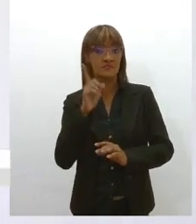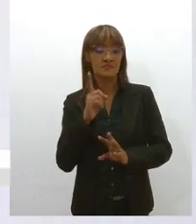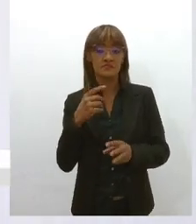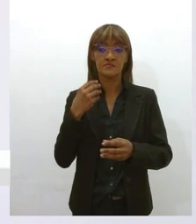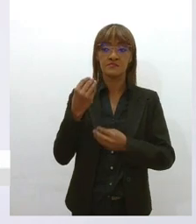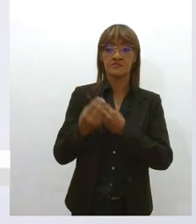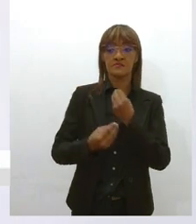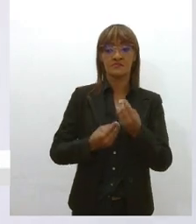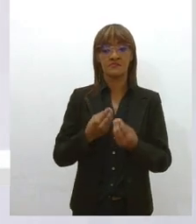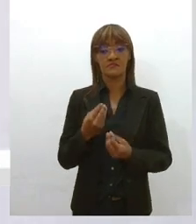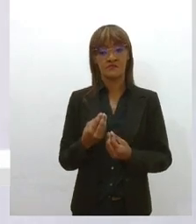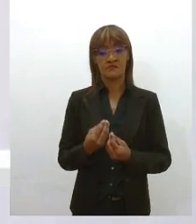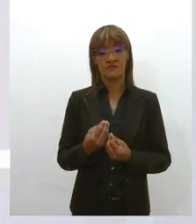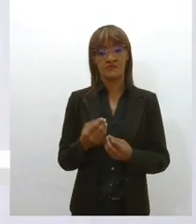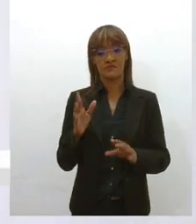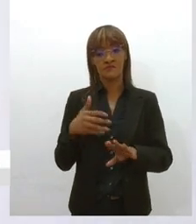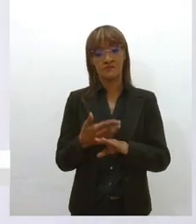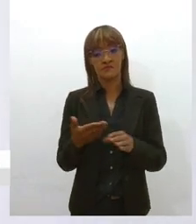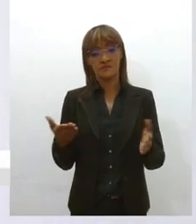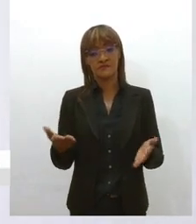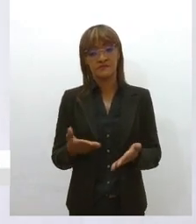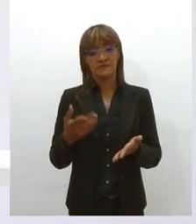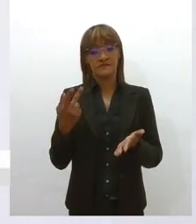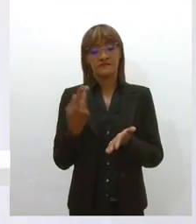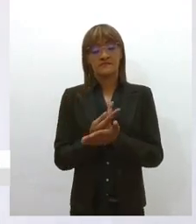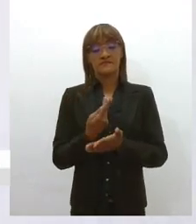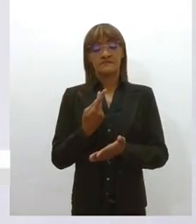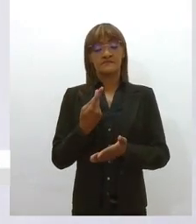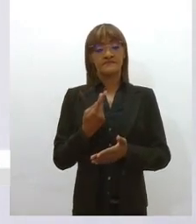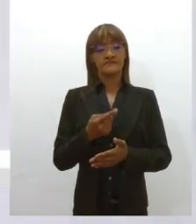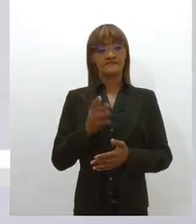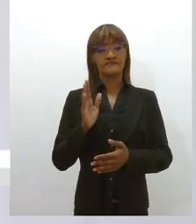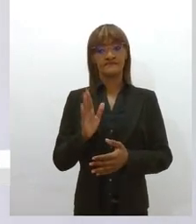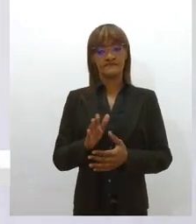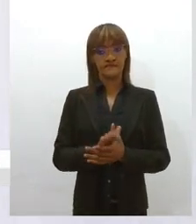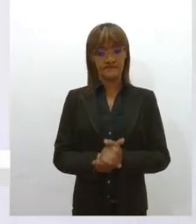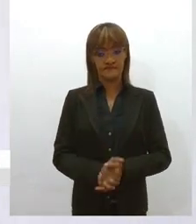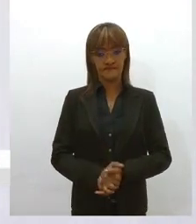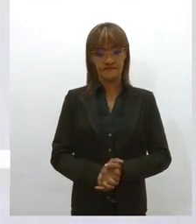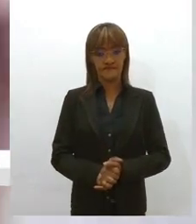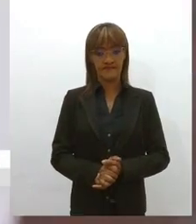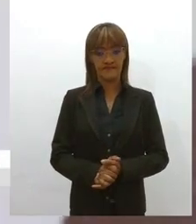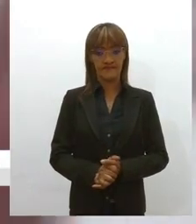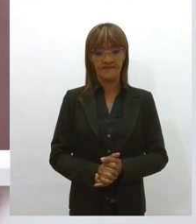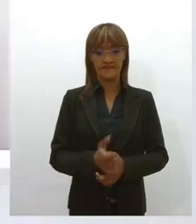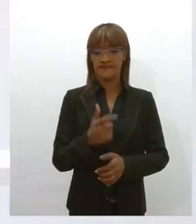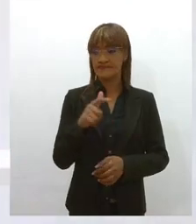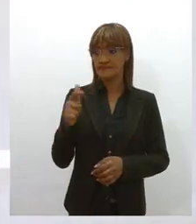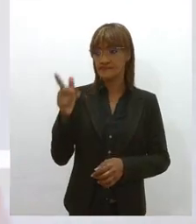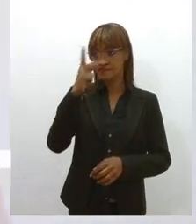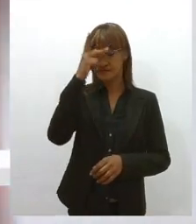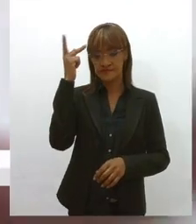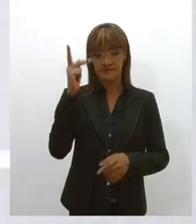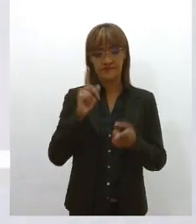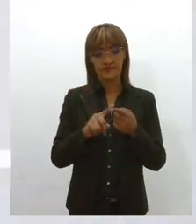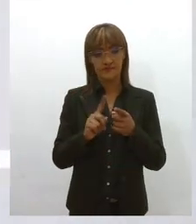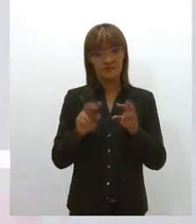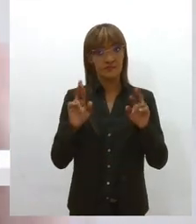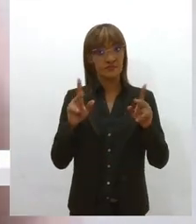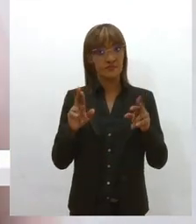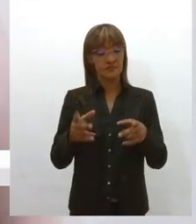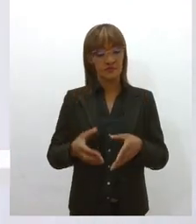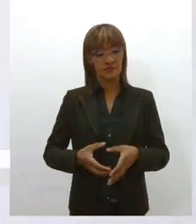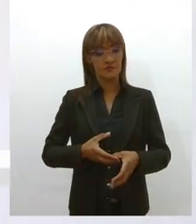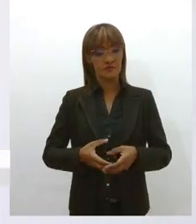ainda repercute na admissão e no descarte de outras pessoas, diferentemente de um concurso onde, em tese,